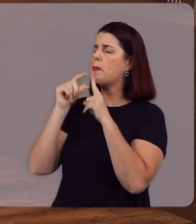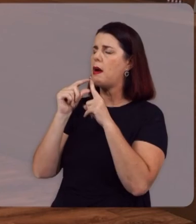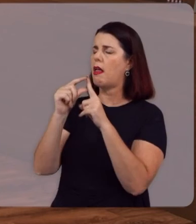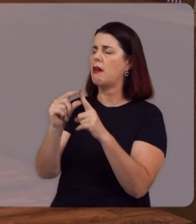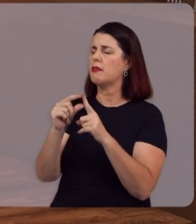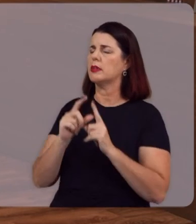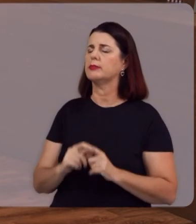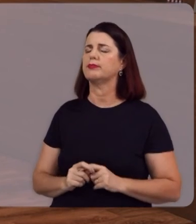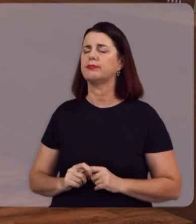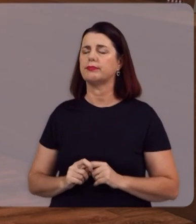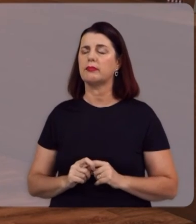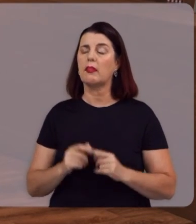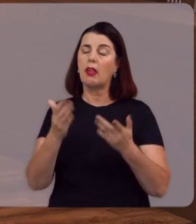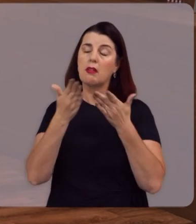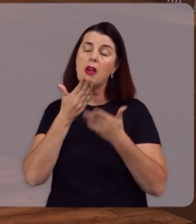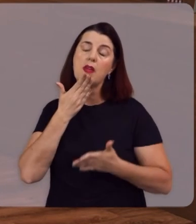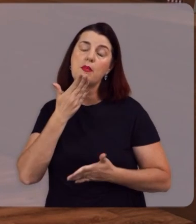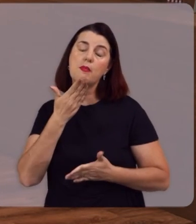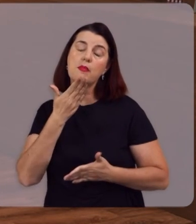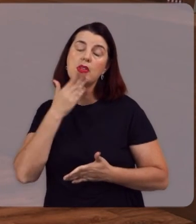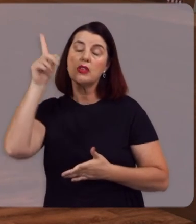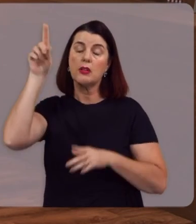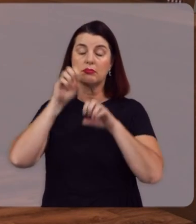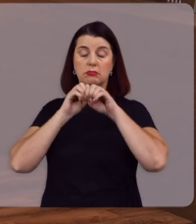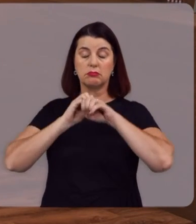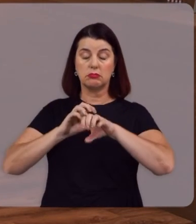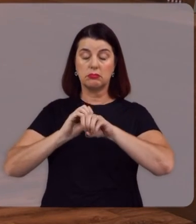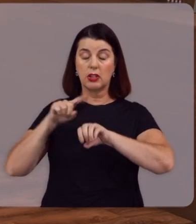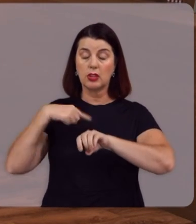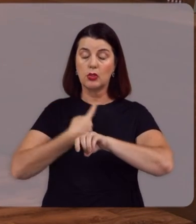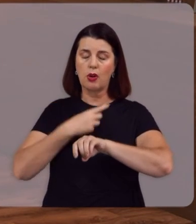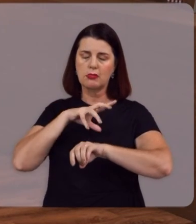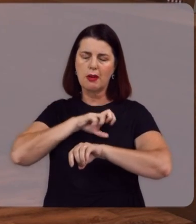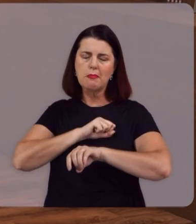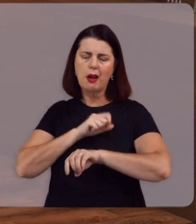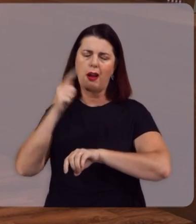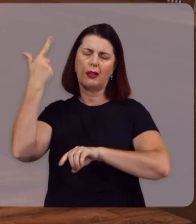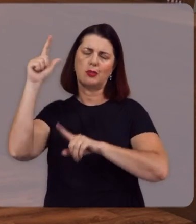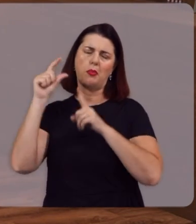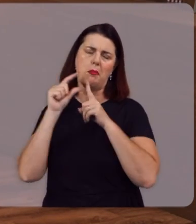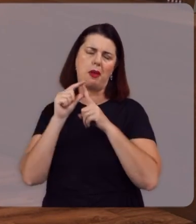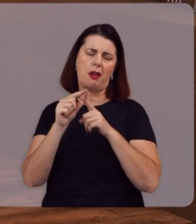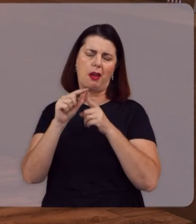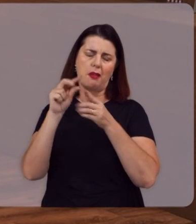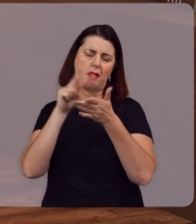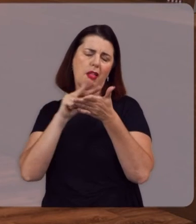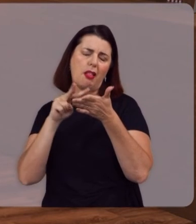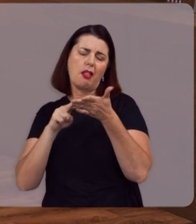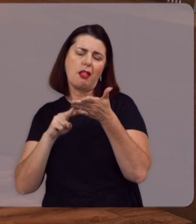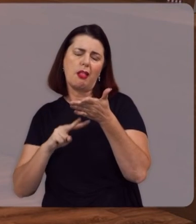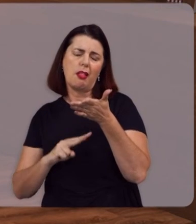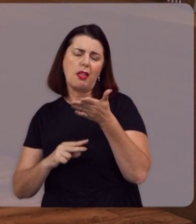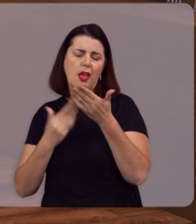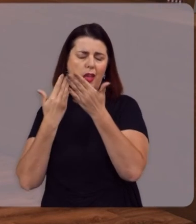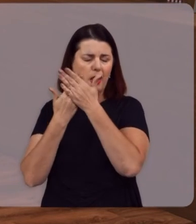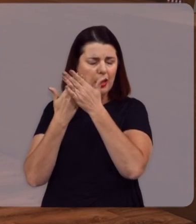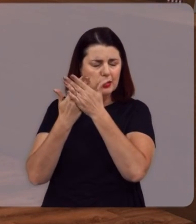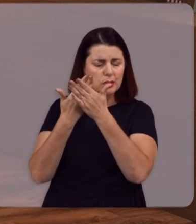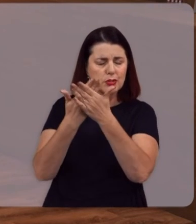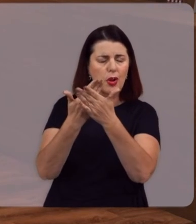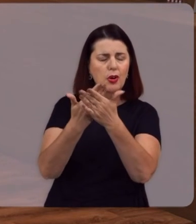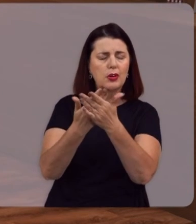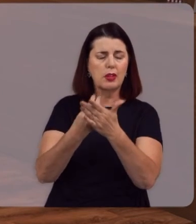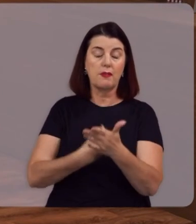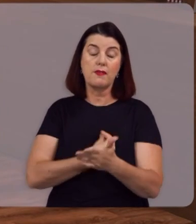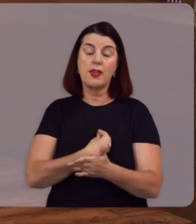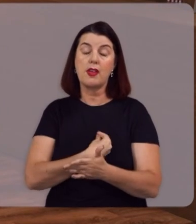tua palavra E quero te pedir Que tu nos ensines A amar a tua palavra A lê-la Nela meditar